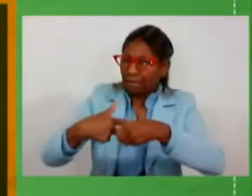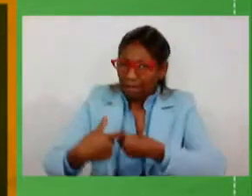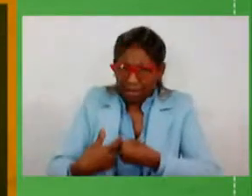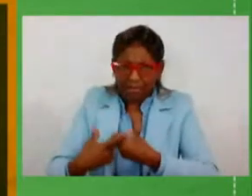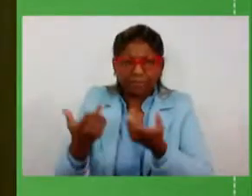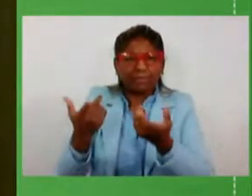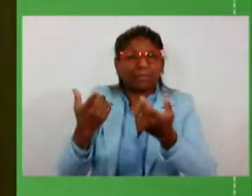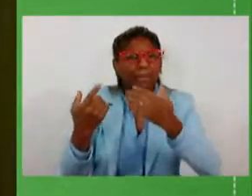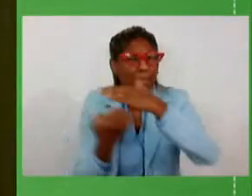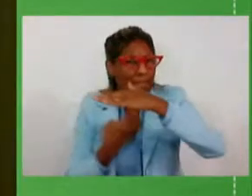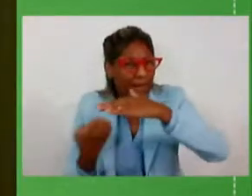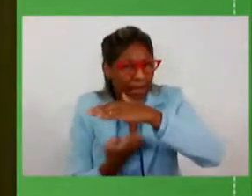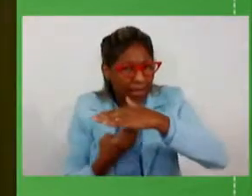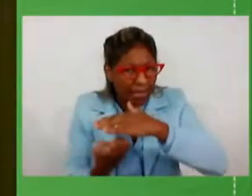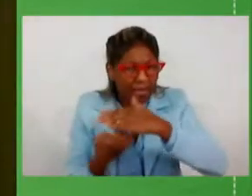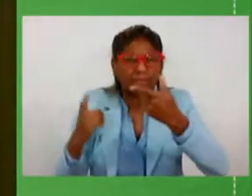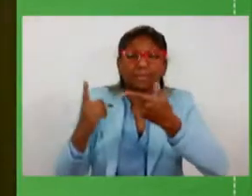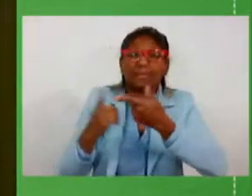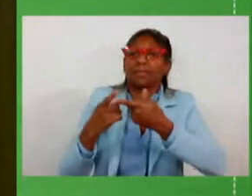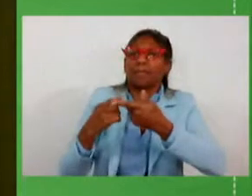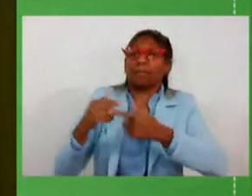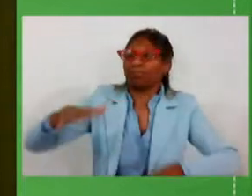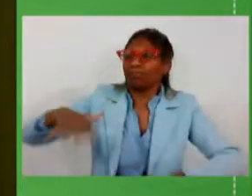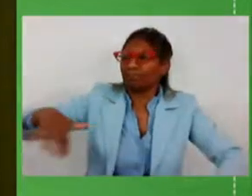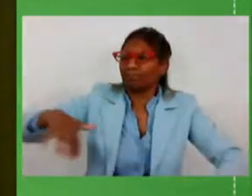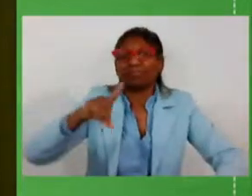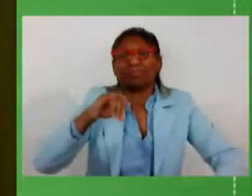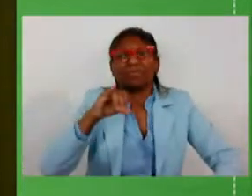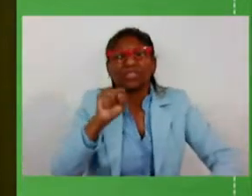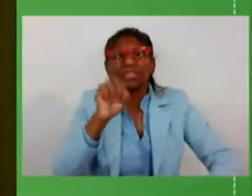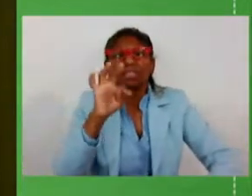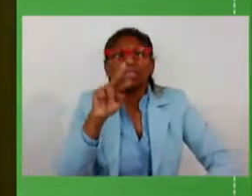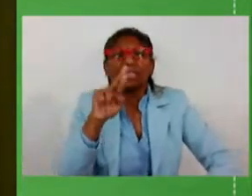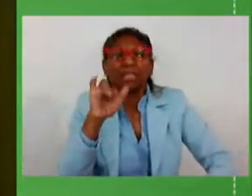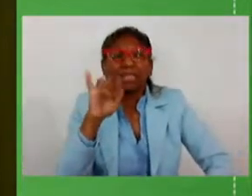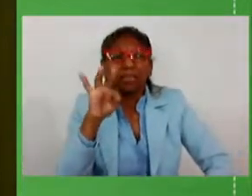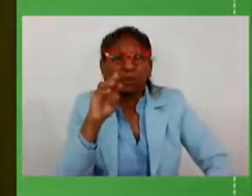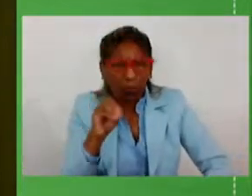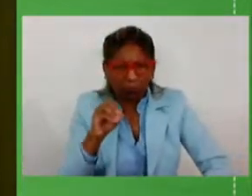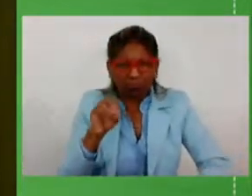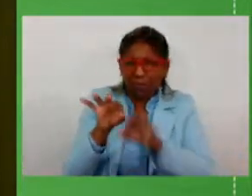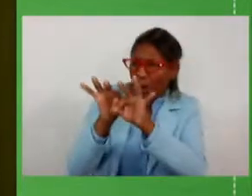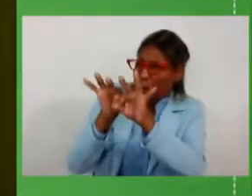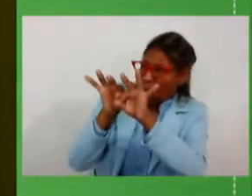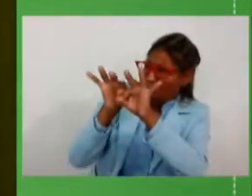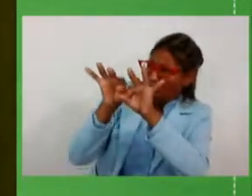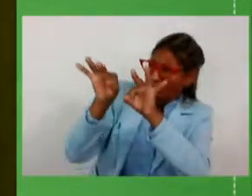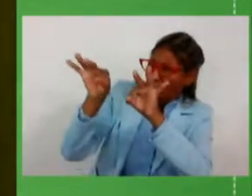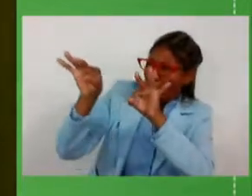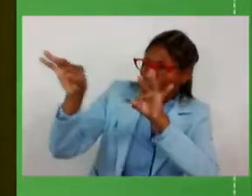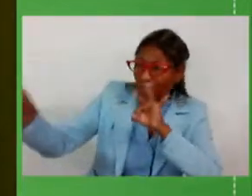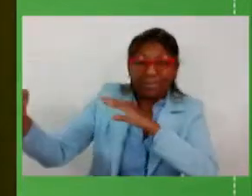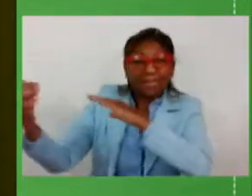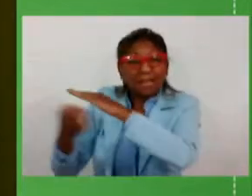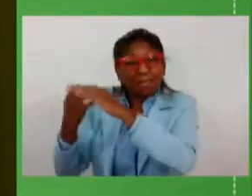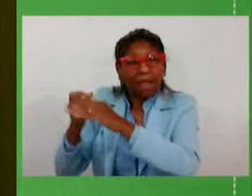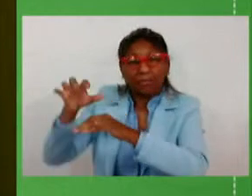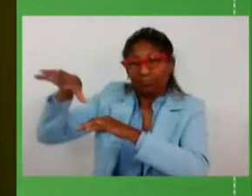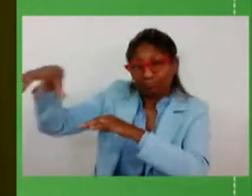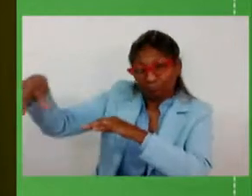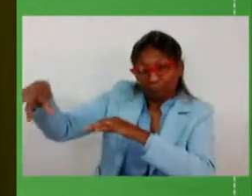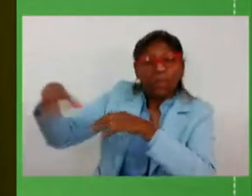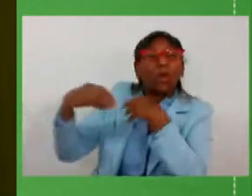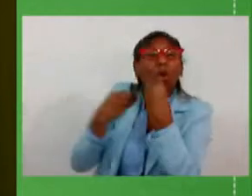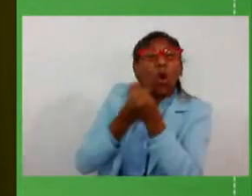empresas, a distritos industriais, enfim, zonas que ficam, áreas, espaços nessas rodovias que ficam